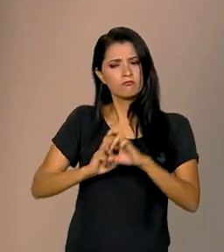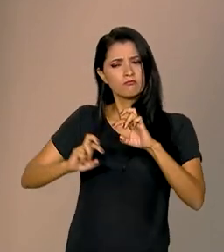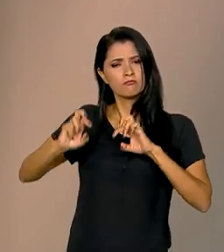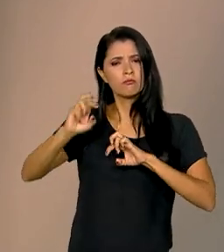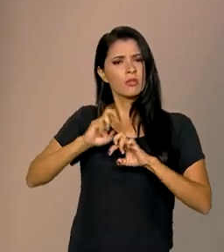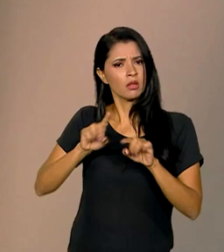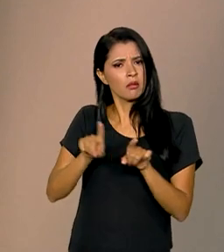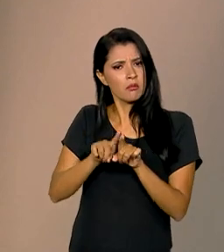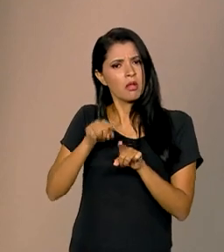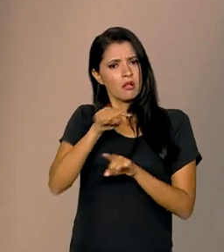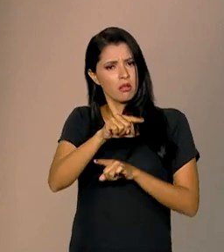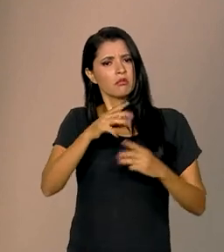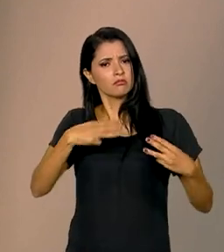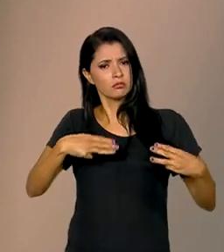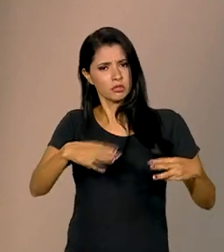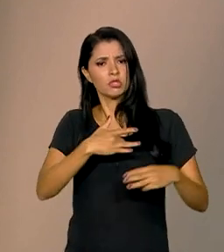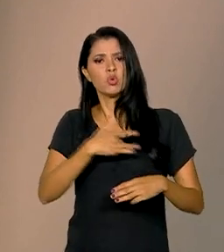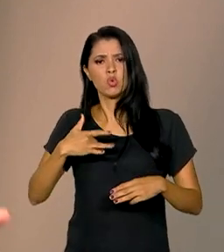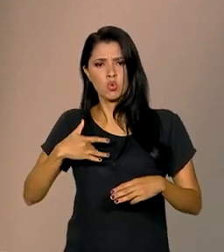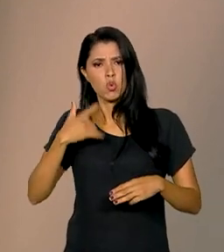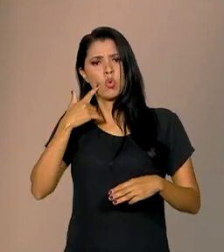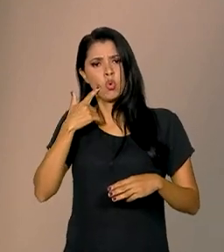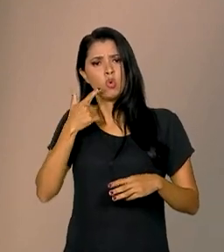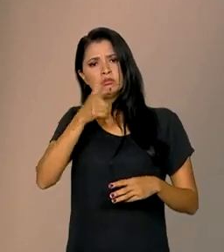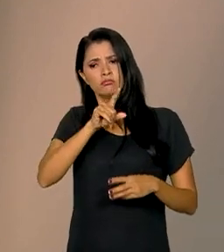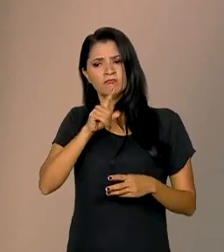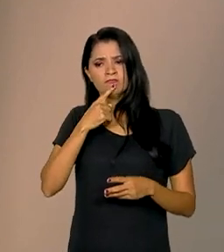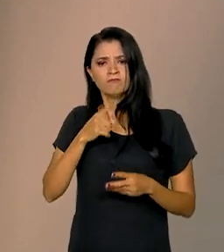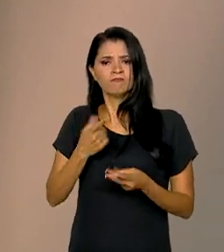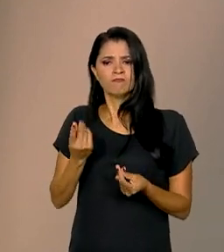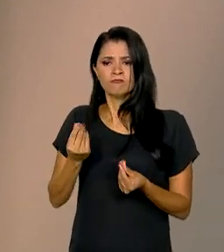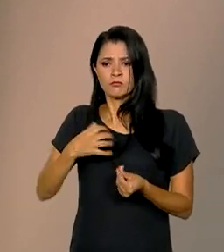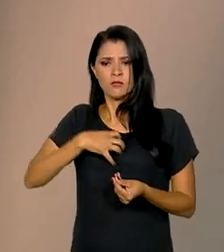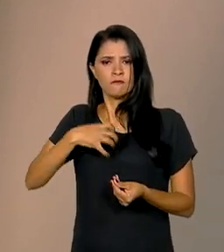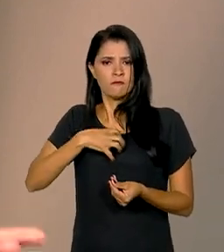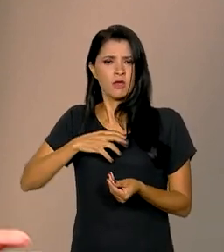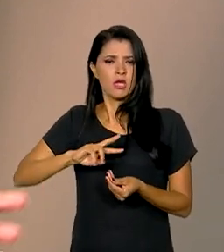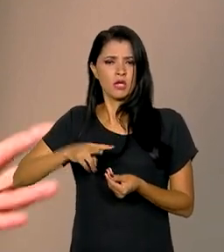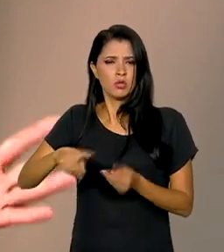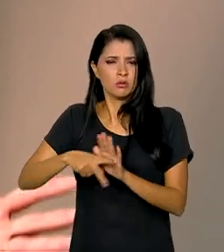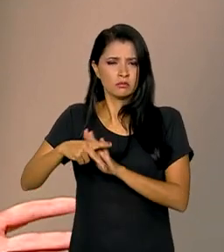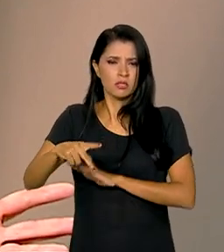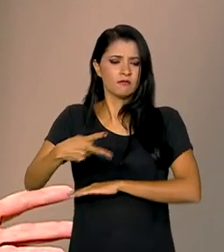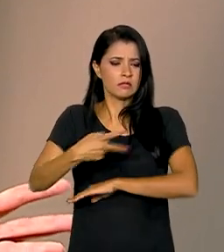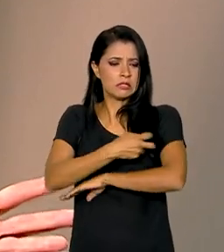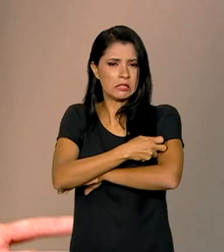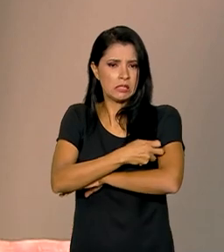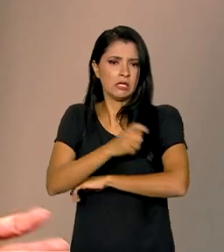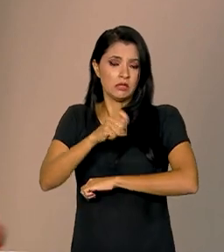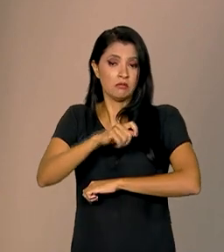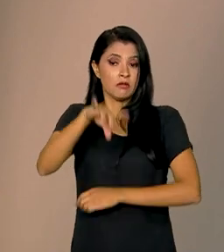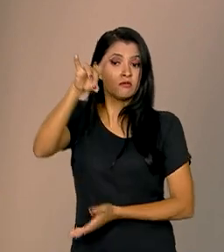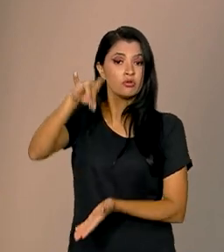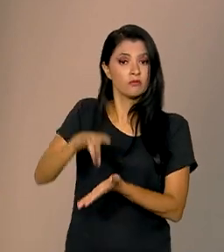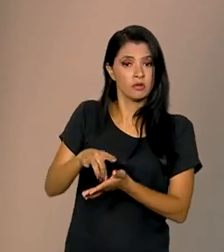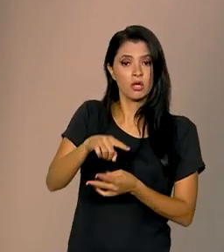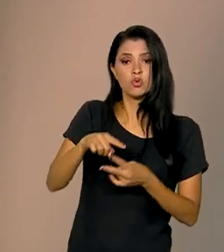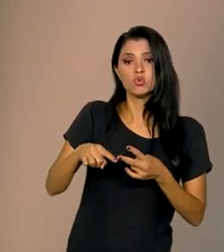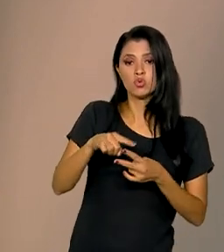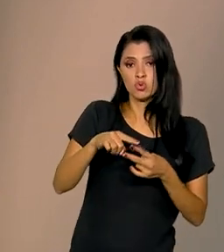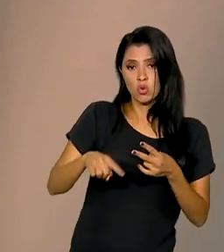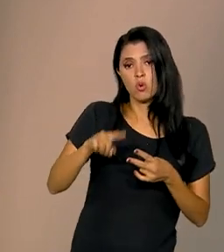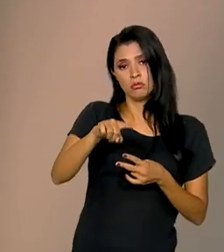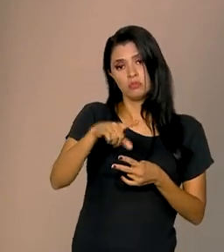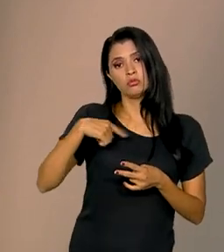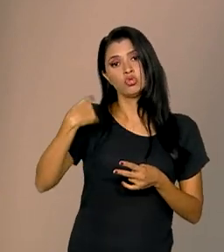no Ministério da Saúde todos os efeitos da vacina e a efetividade, que é o conceito que